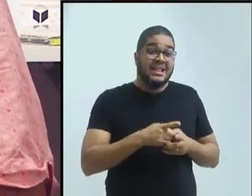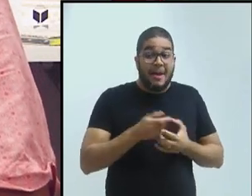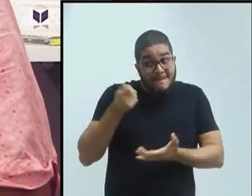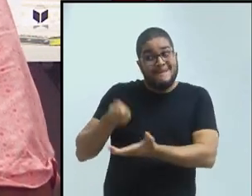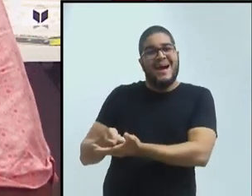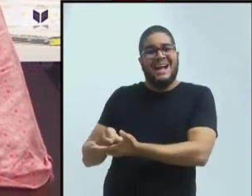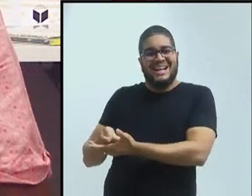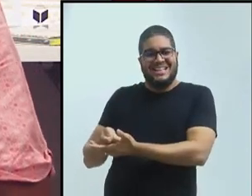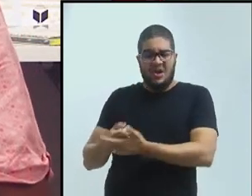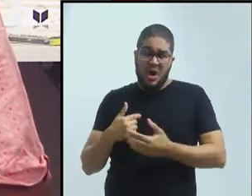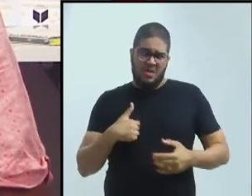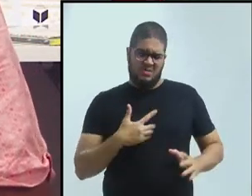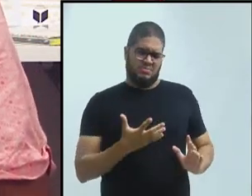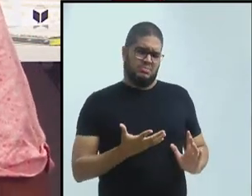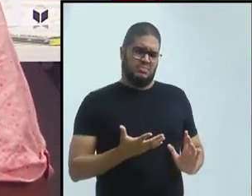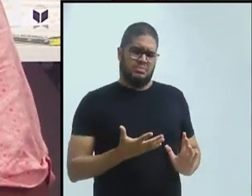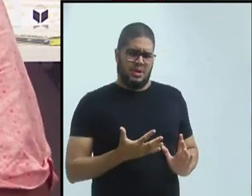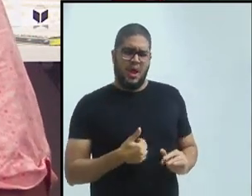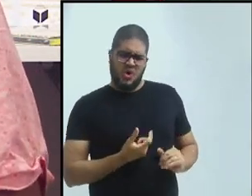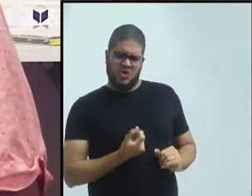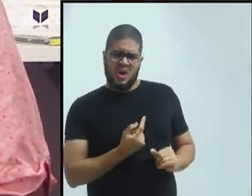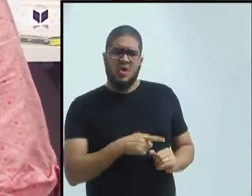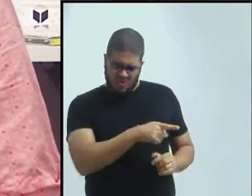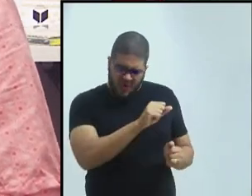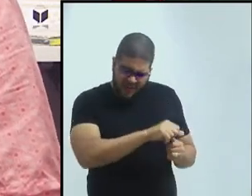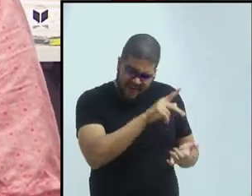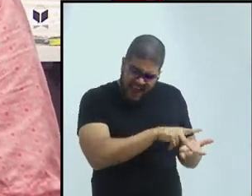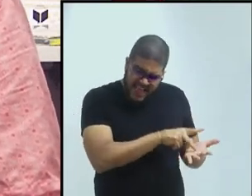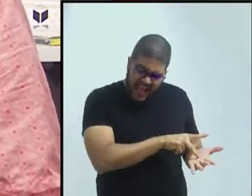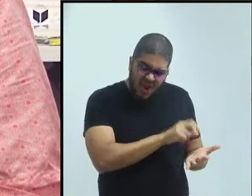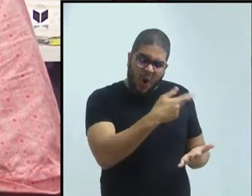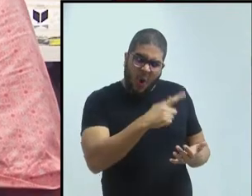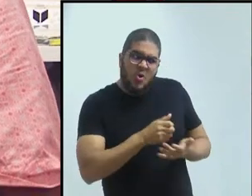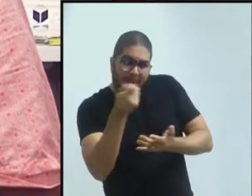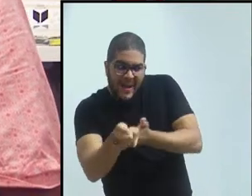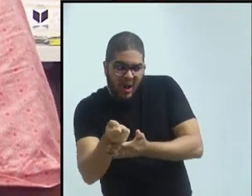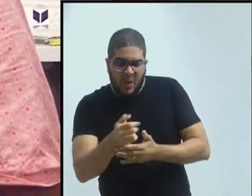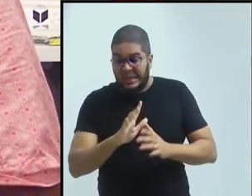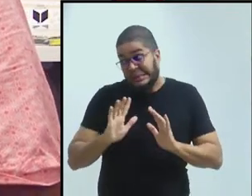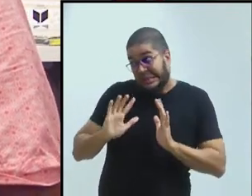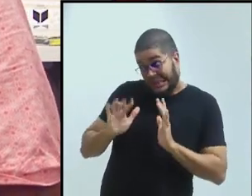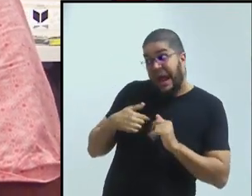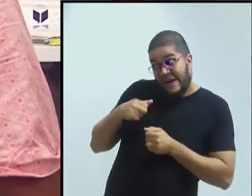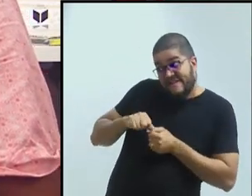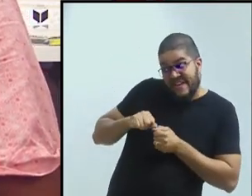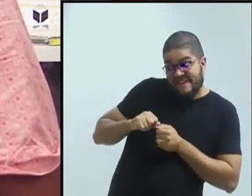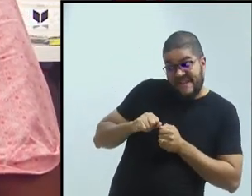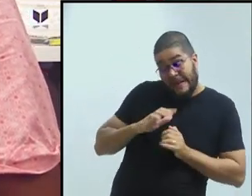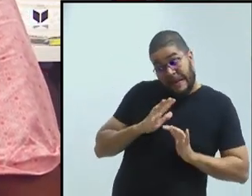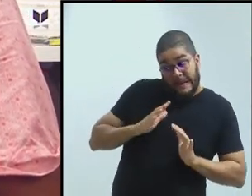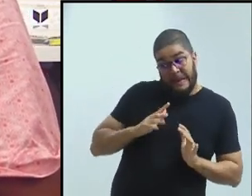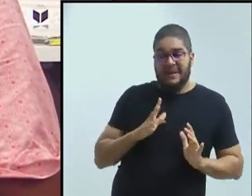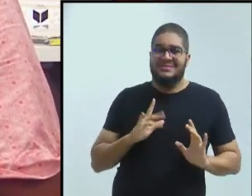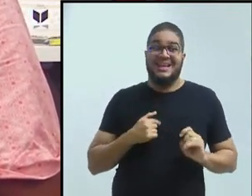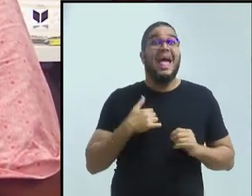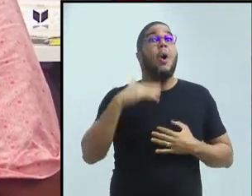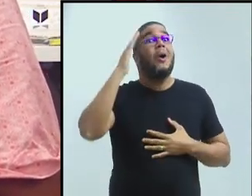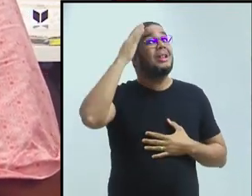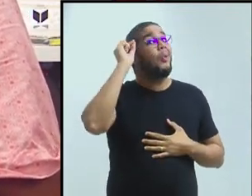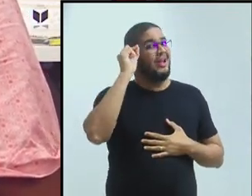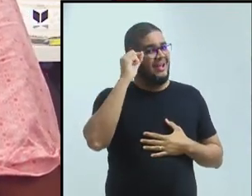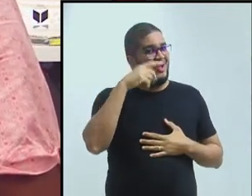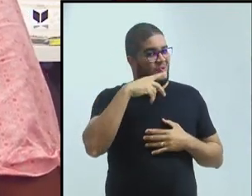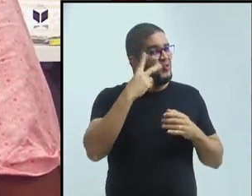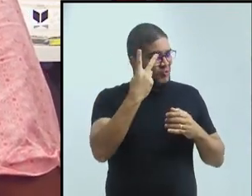Eu estou no Brasil, ela está em Angola, ela não tem muito como ir avançar em relação a isso. E aí eu entendi que eu ia ter que fazer duas coisas com essa